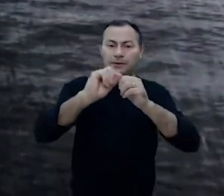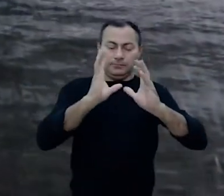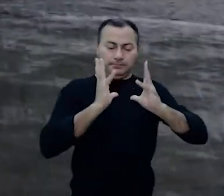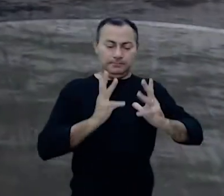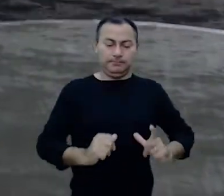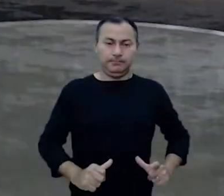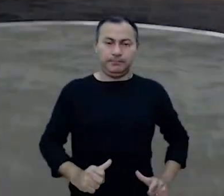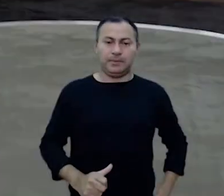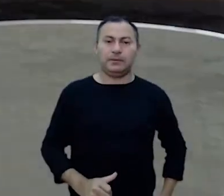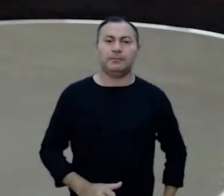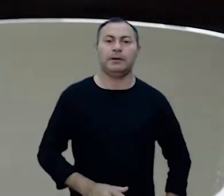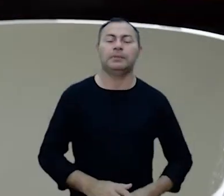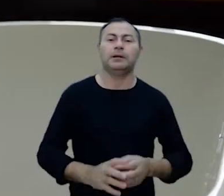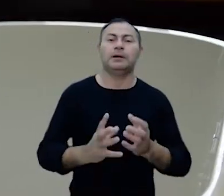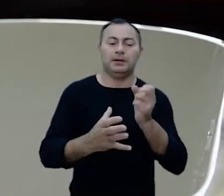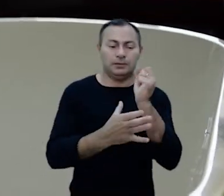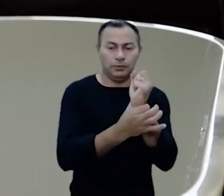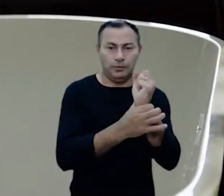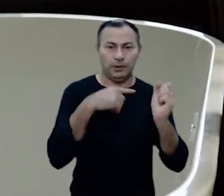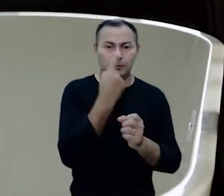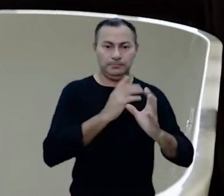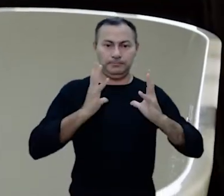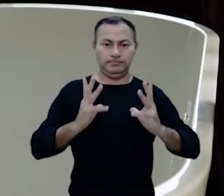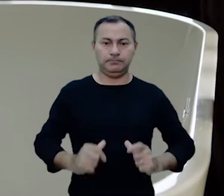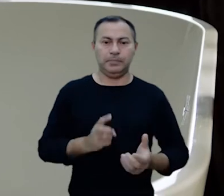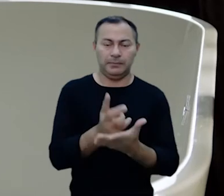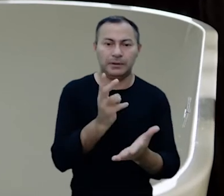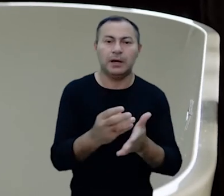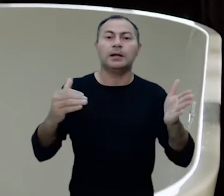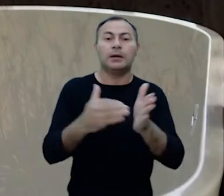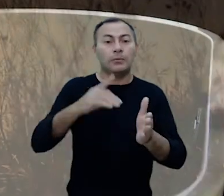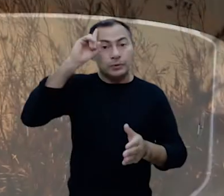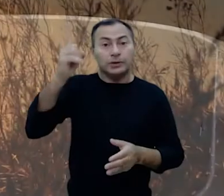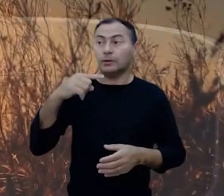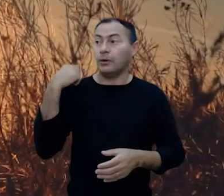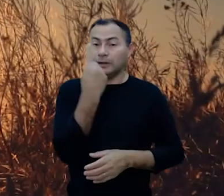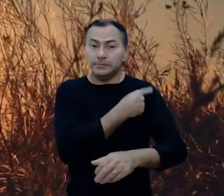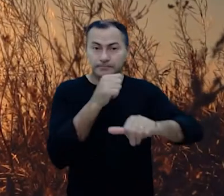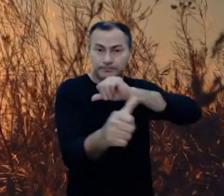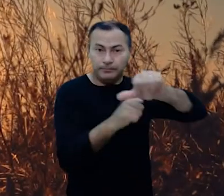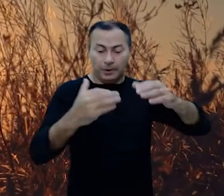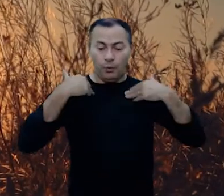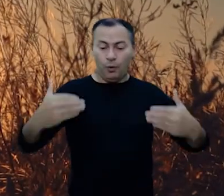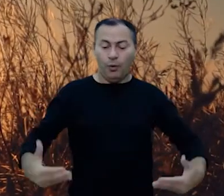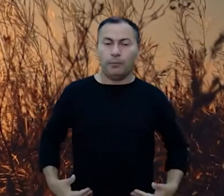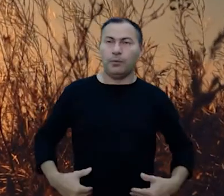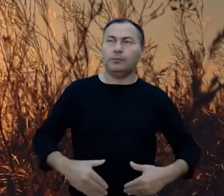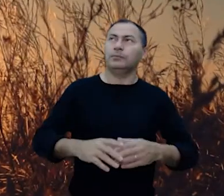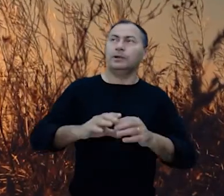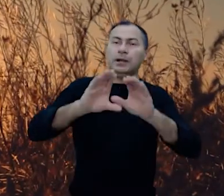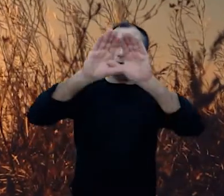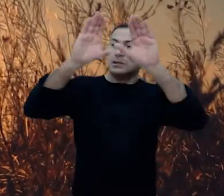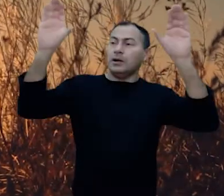ele fez uma limpeza, uma lavagem permanente. Ele assegurou para nós uma limpeza permanente até que um dia seremos transformados em um corpo